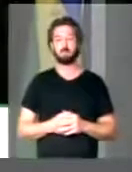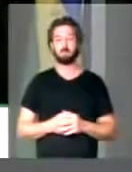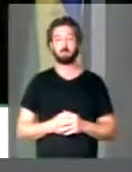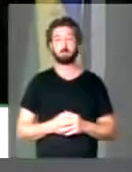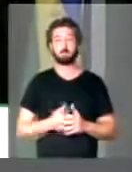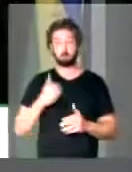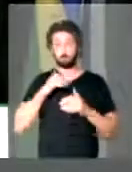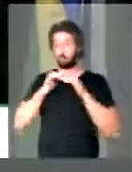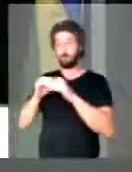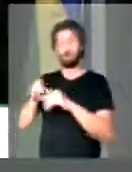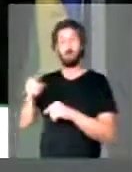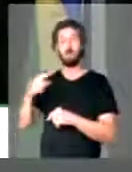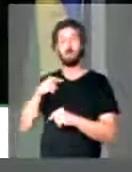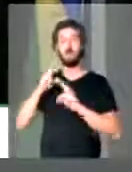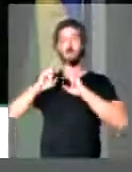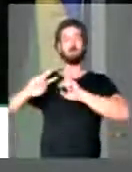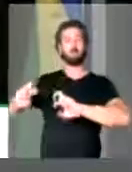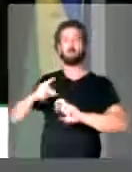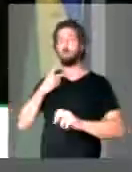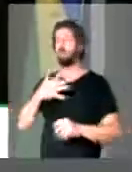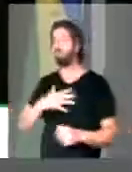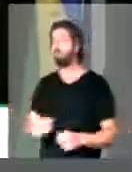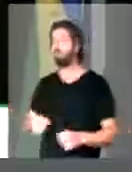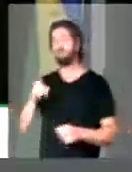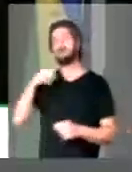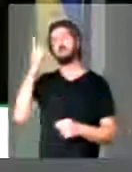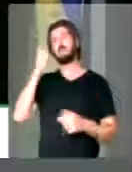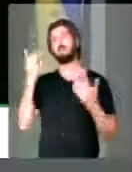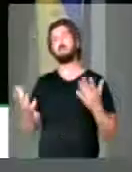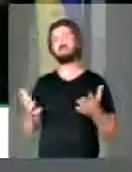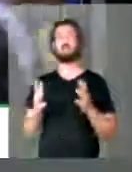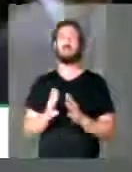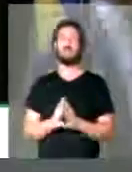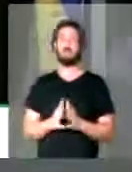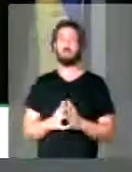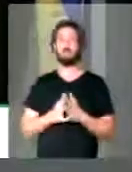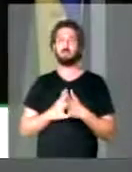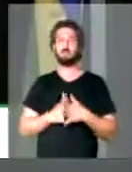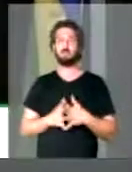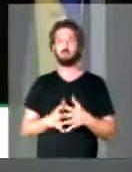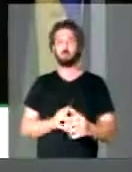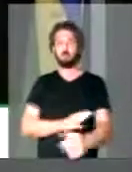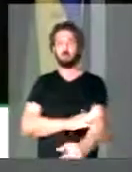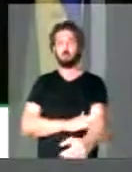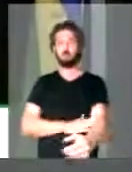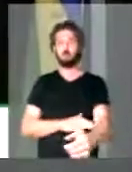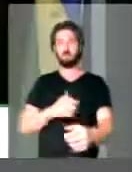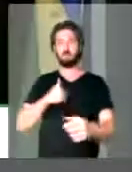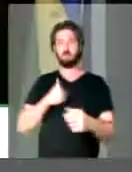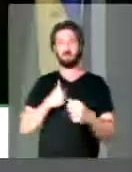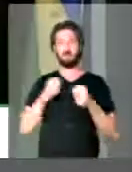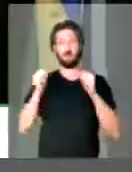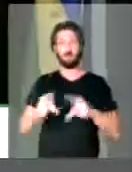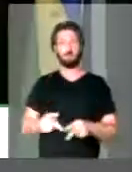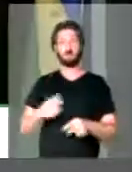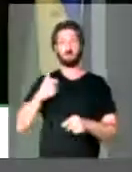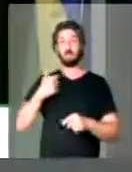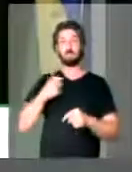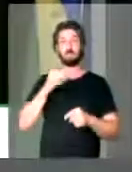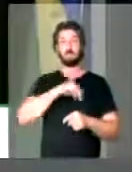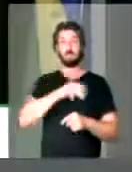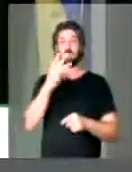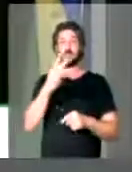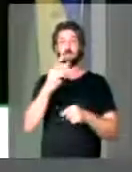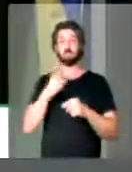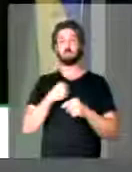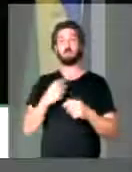Disse para ela, quando ela me cobrava, dizendo, meu filho, tu és deputado. E eu me aposentei com três salários. E passado